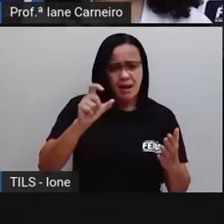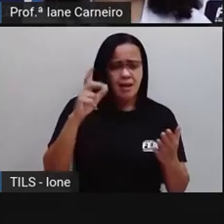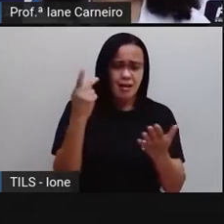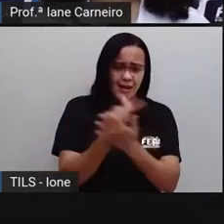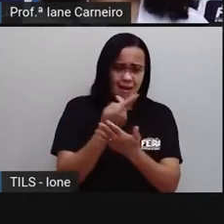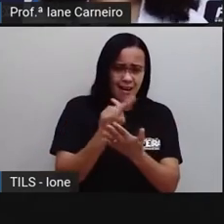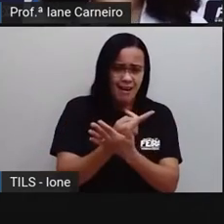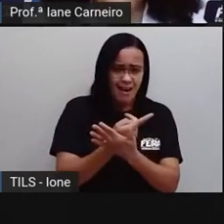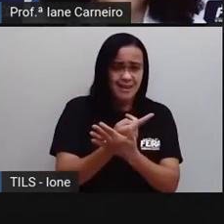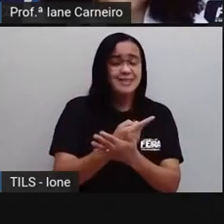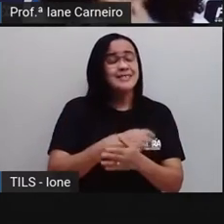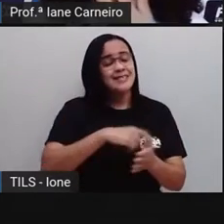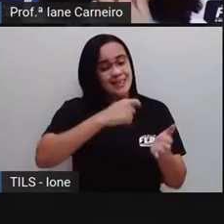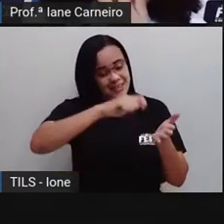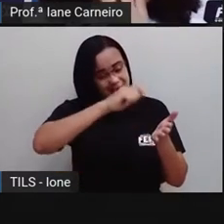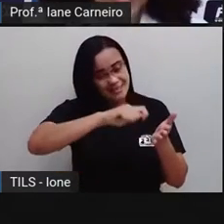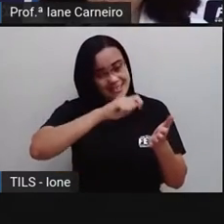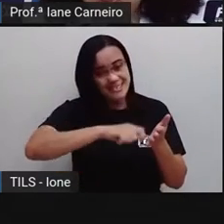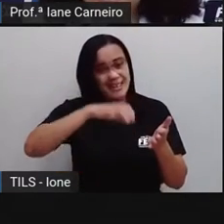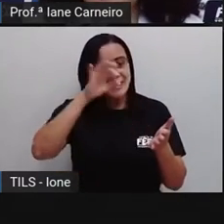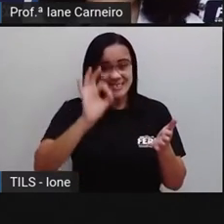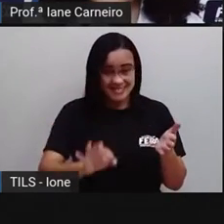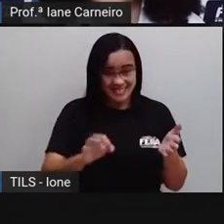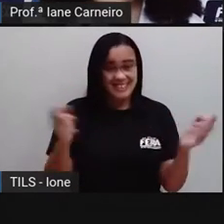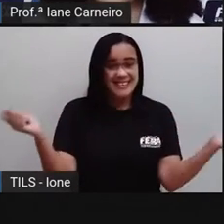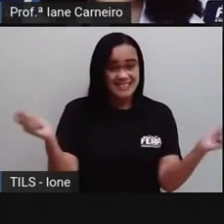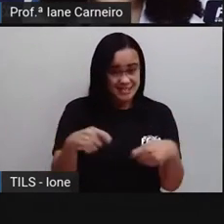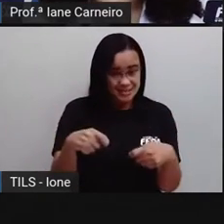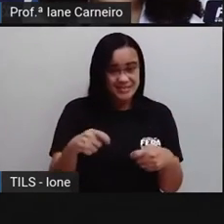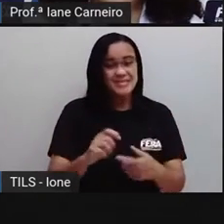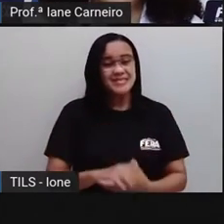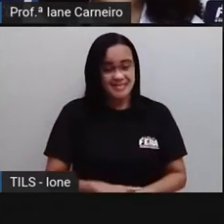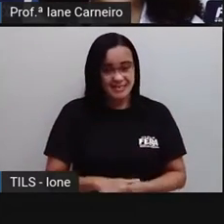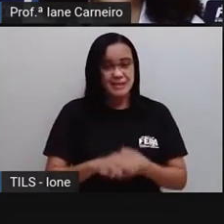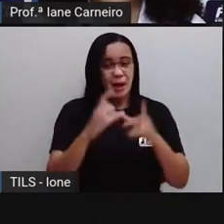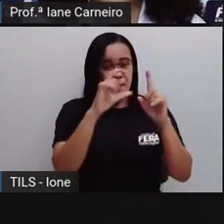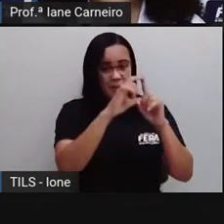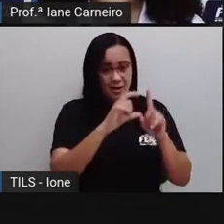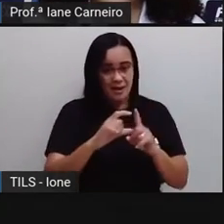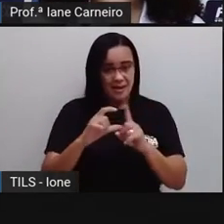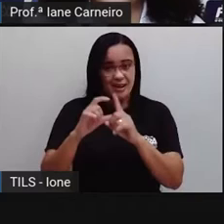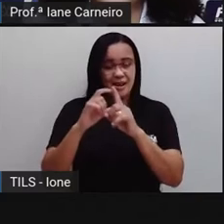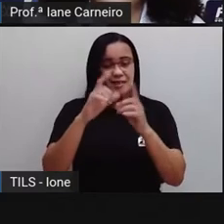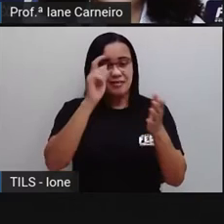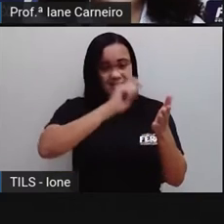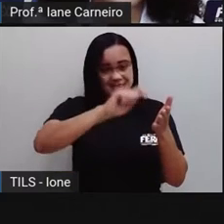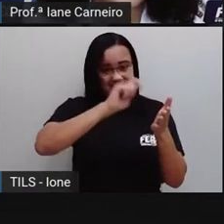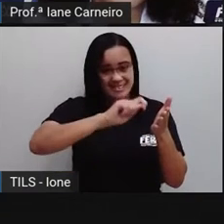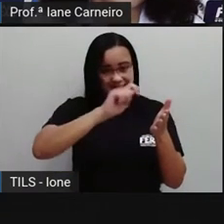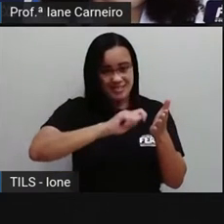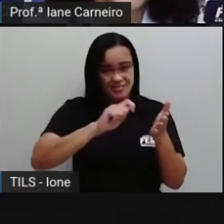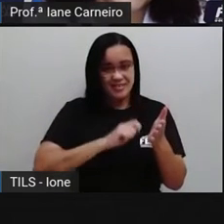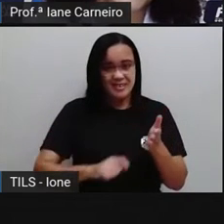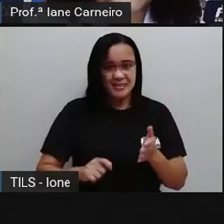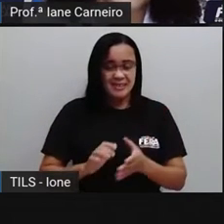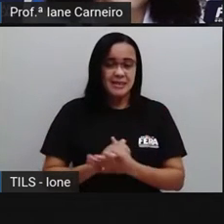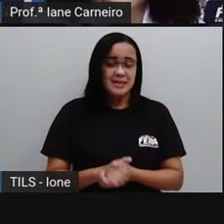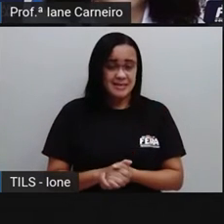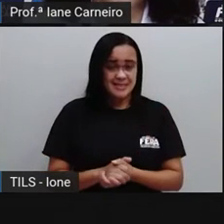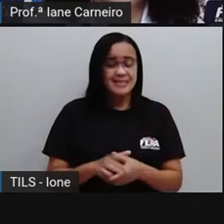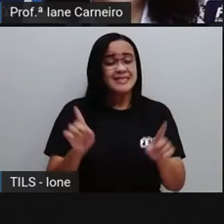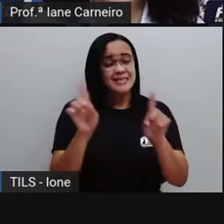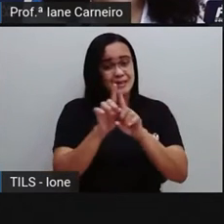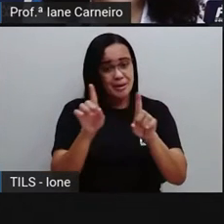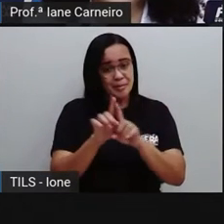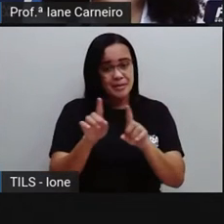equivocado, está errado. As palavras que a gente vai escrever. E aqui, ó, a letrinha P, né? Que